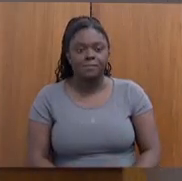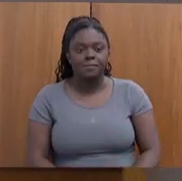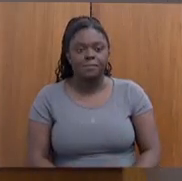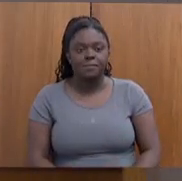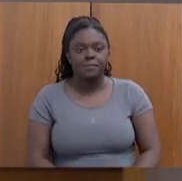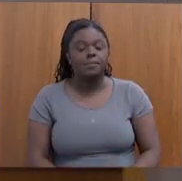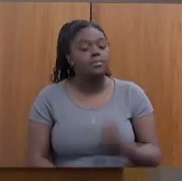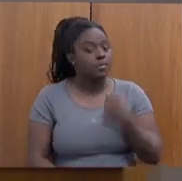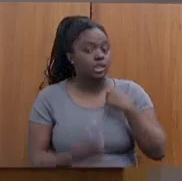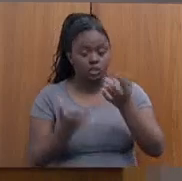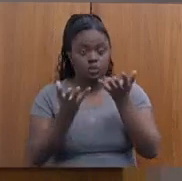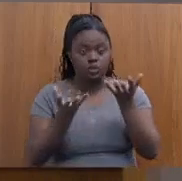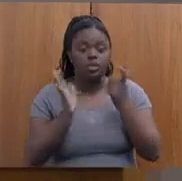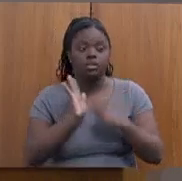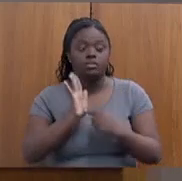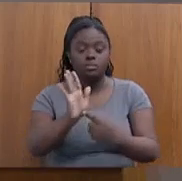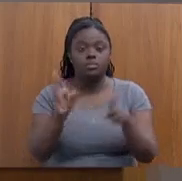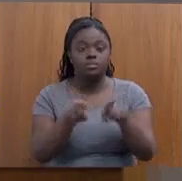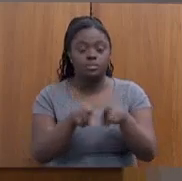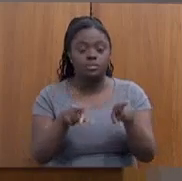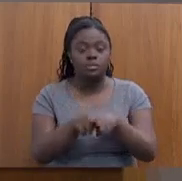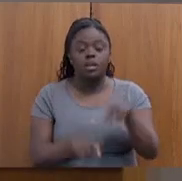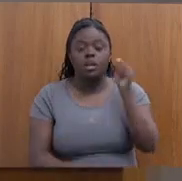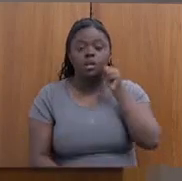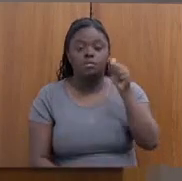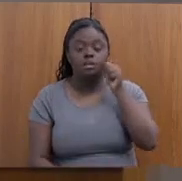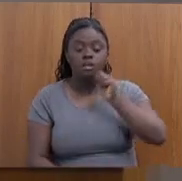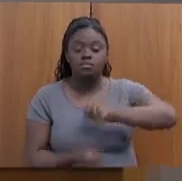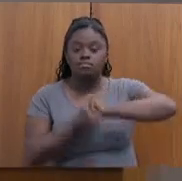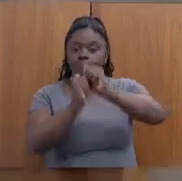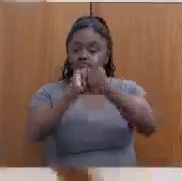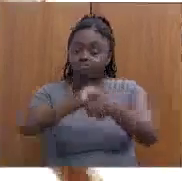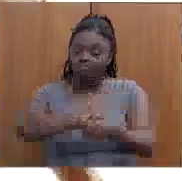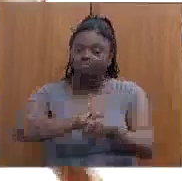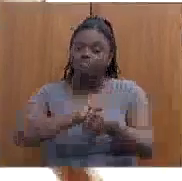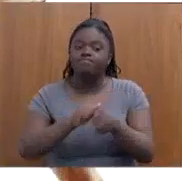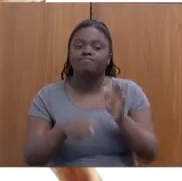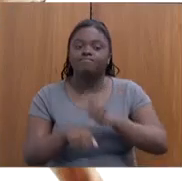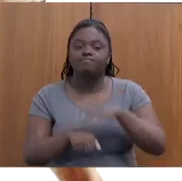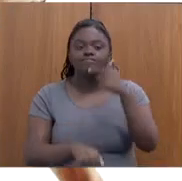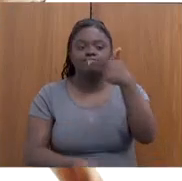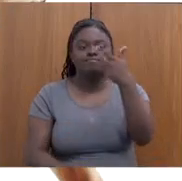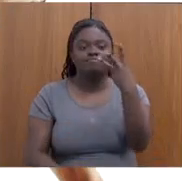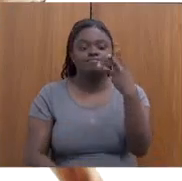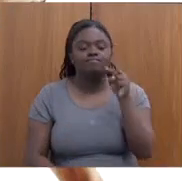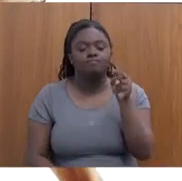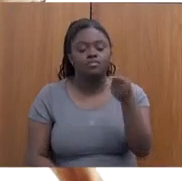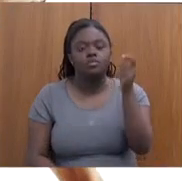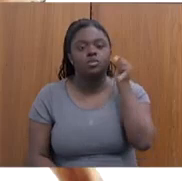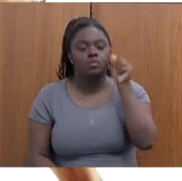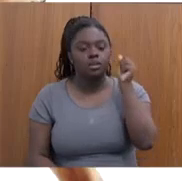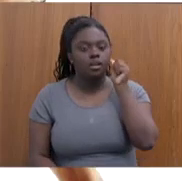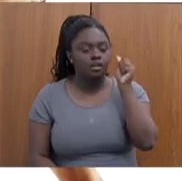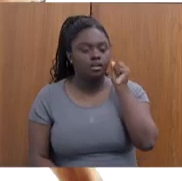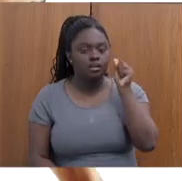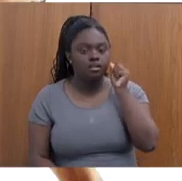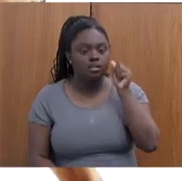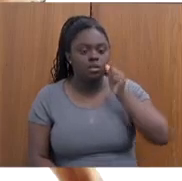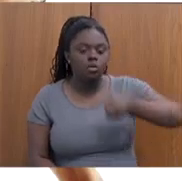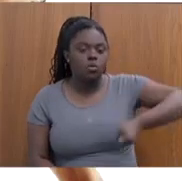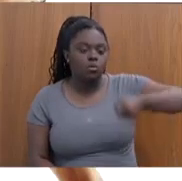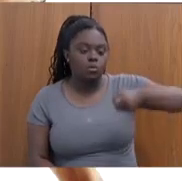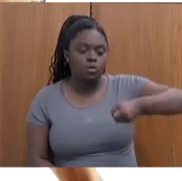Eu queria destacar também as mulheres no esporte, mais de 23 mil mulheres contempladas, com bolsa